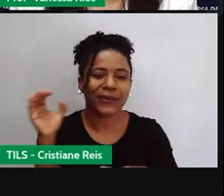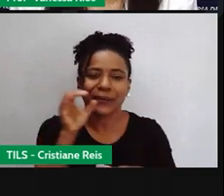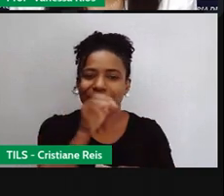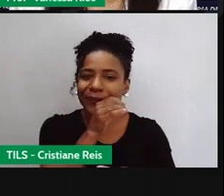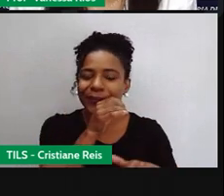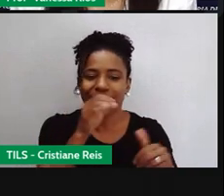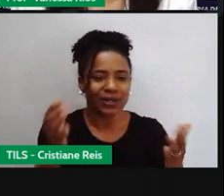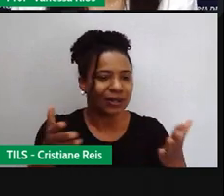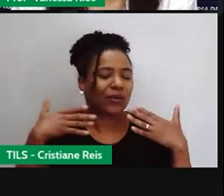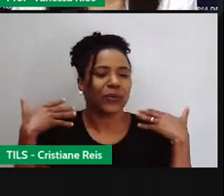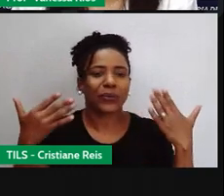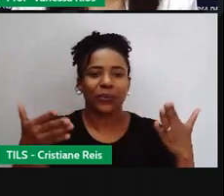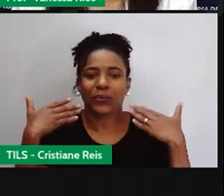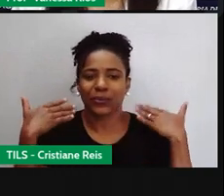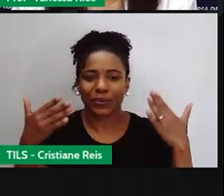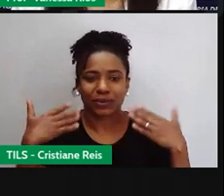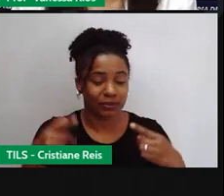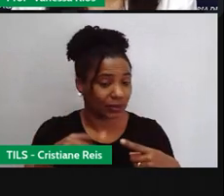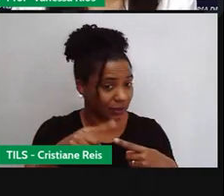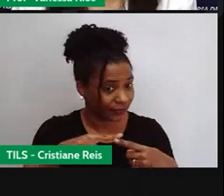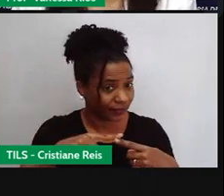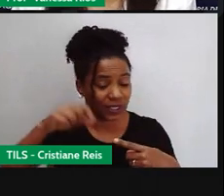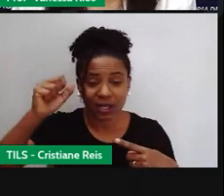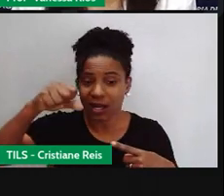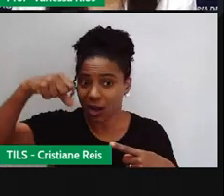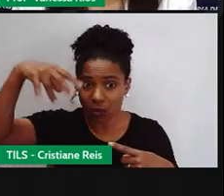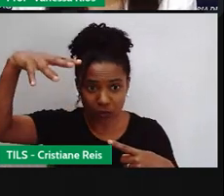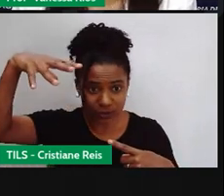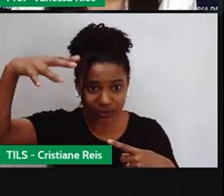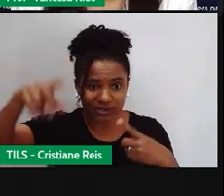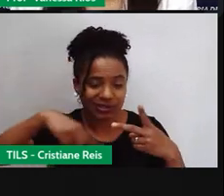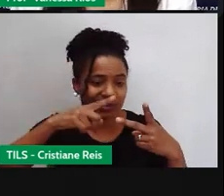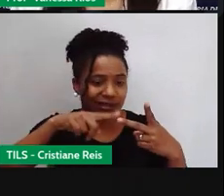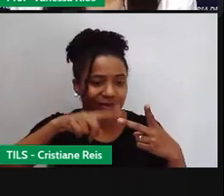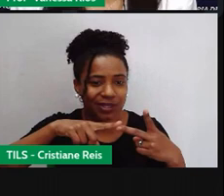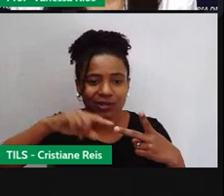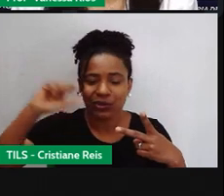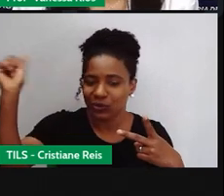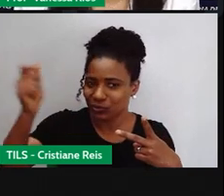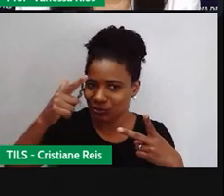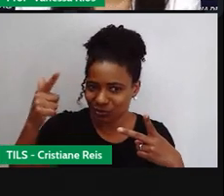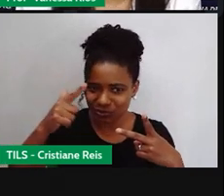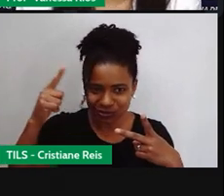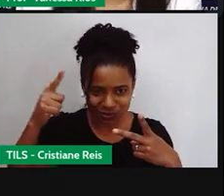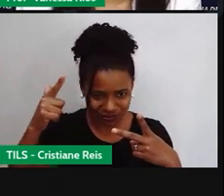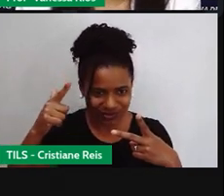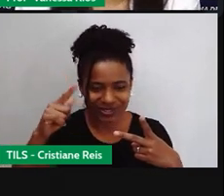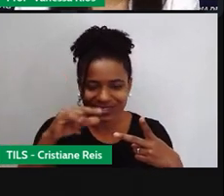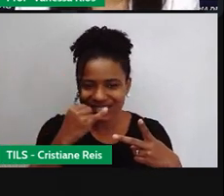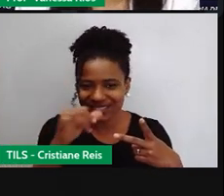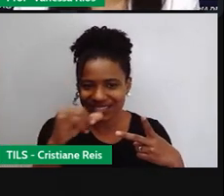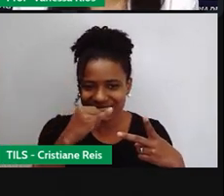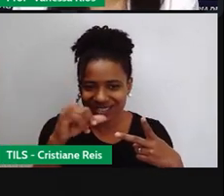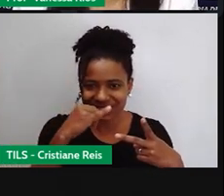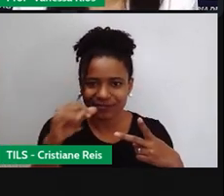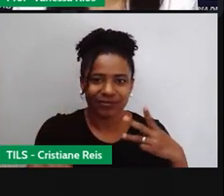luz, né, e dessa captação da energia do Sol transformada em energia elétrica, se aproveita também